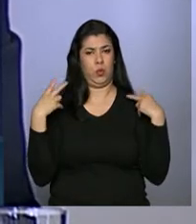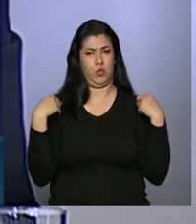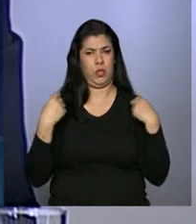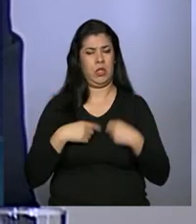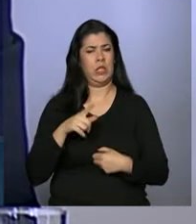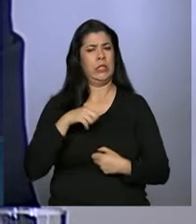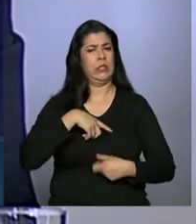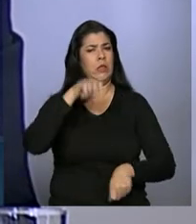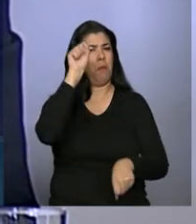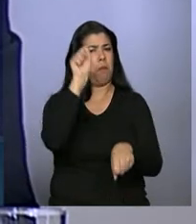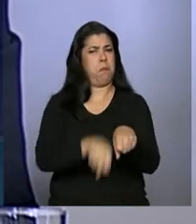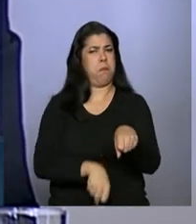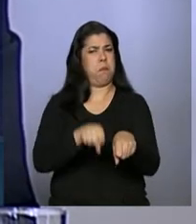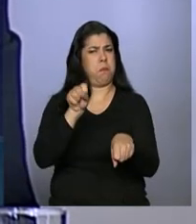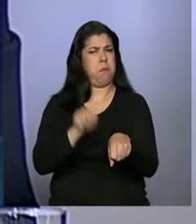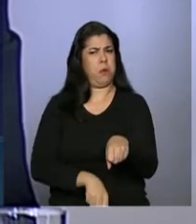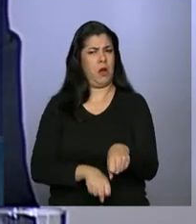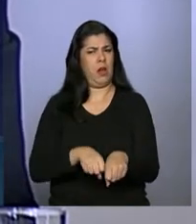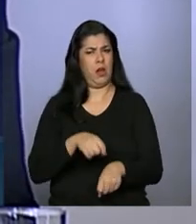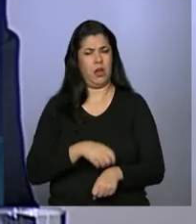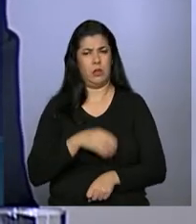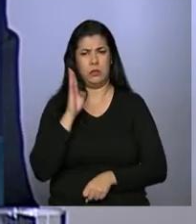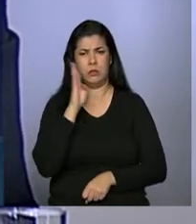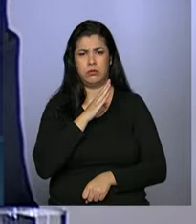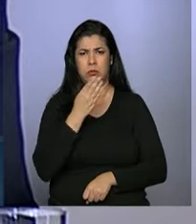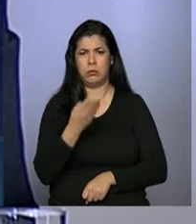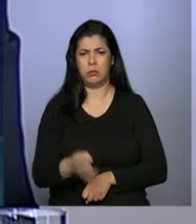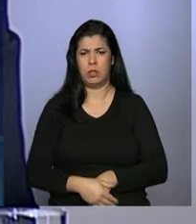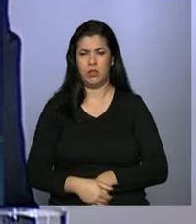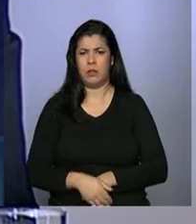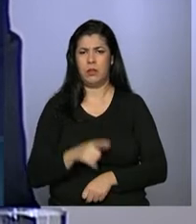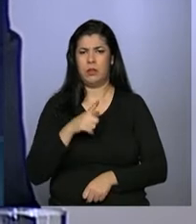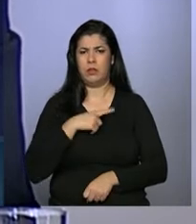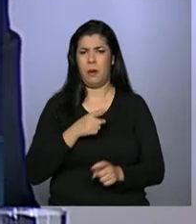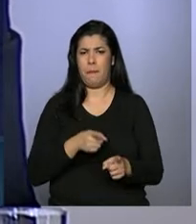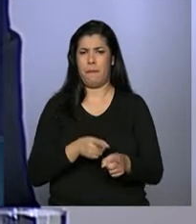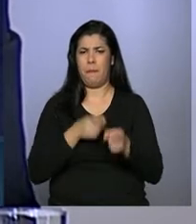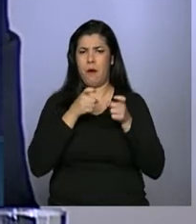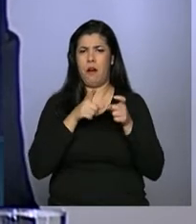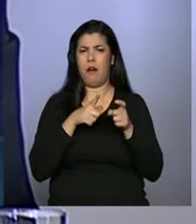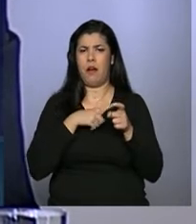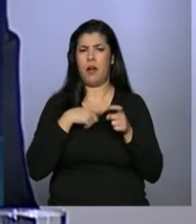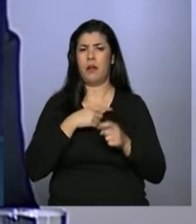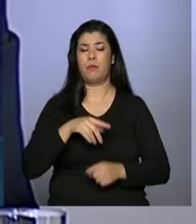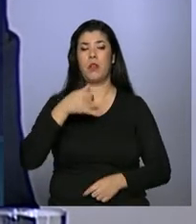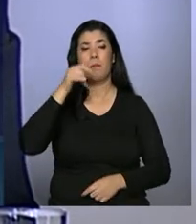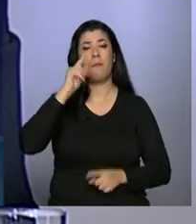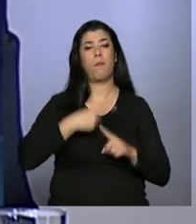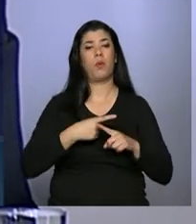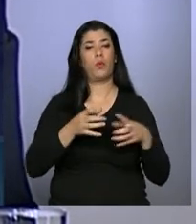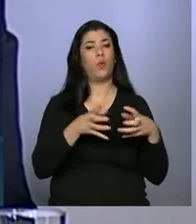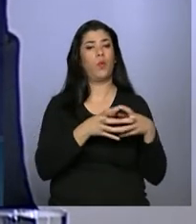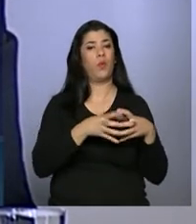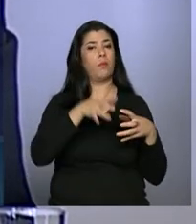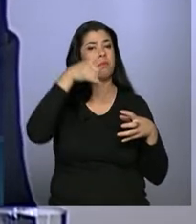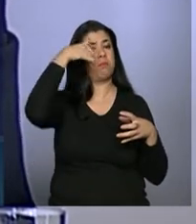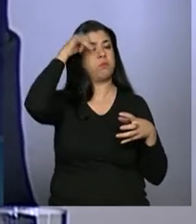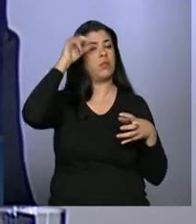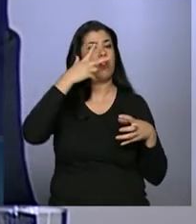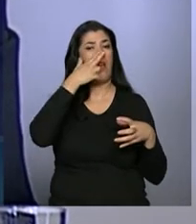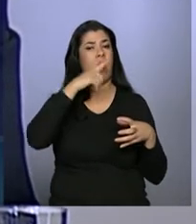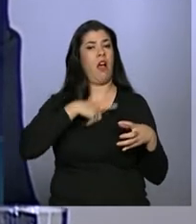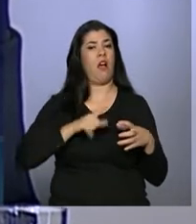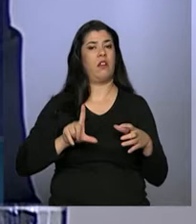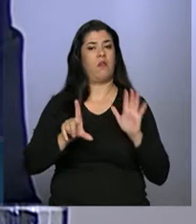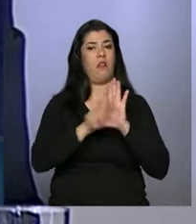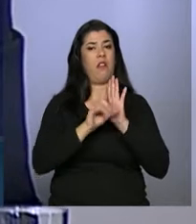assassinados covardemente, foram executados a mando de fazendeiros que se acham acima